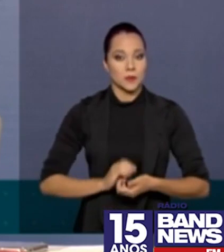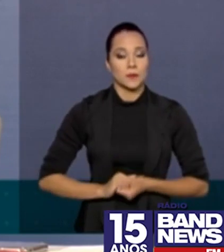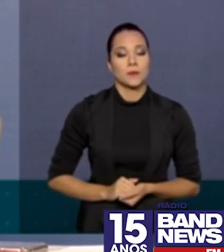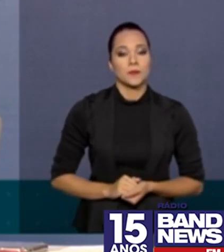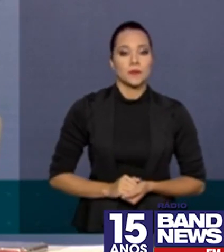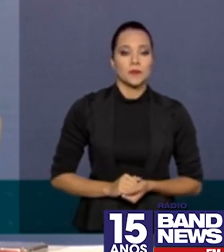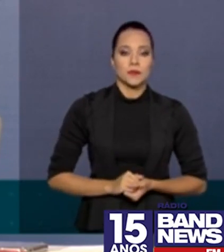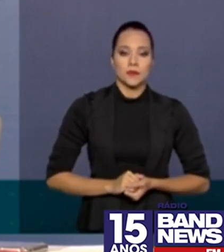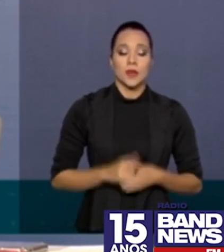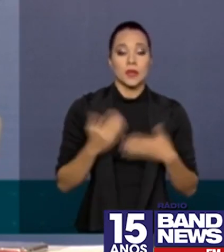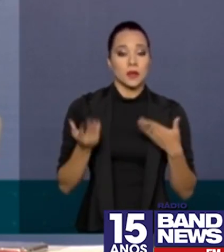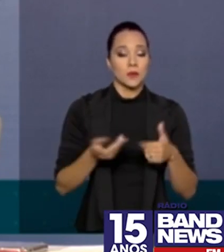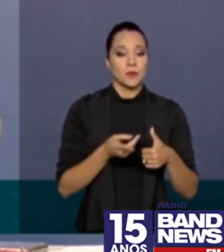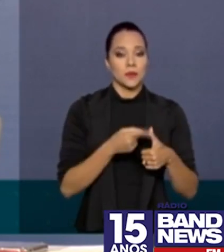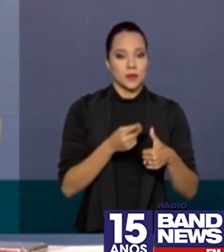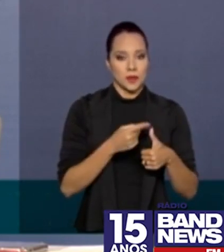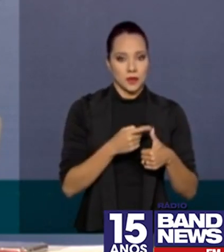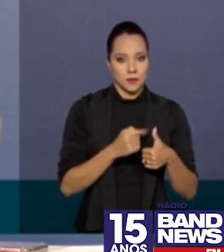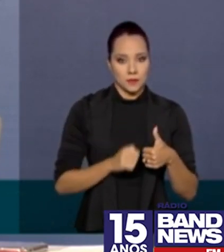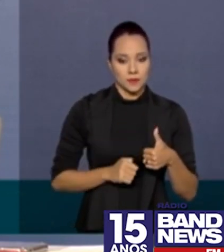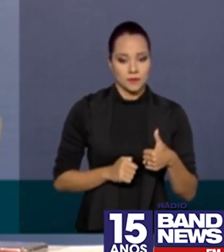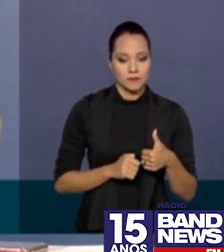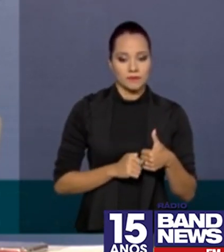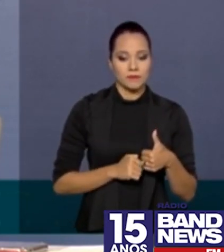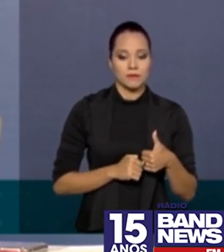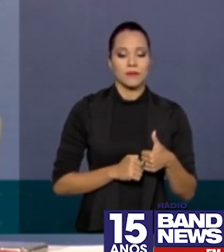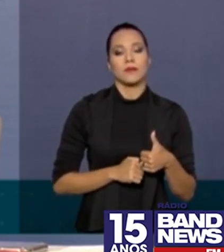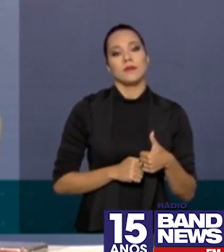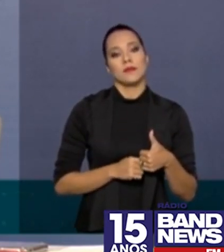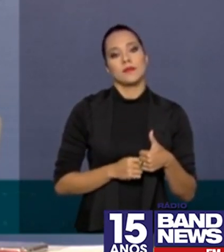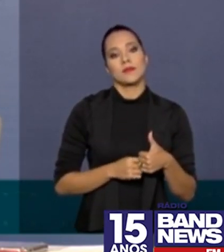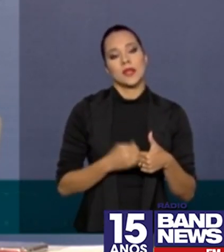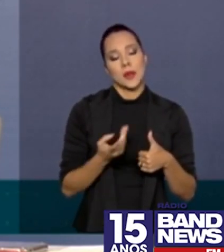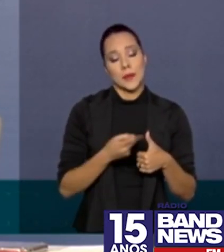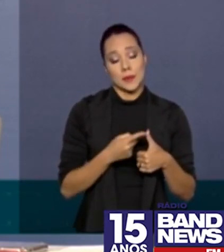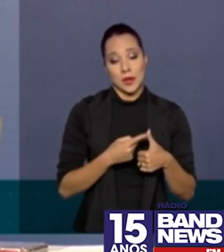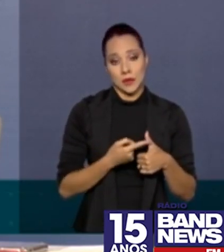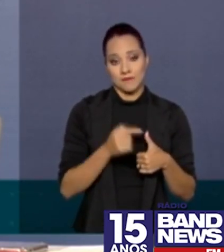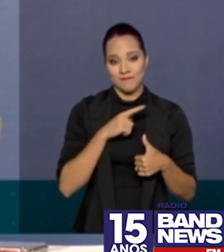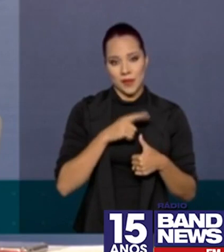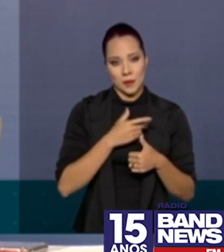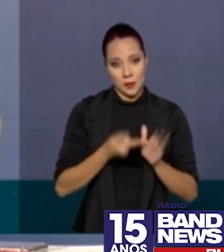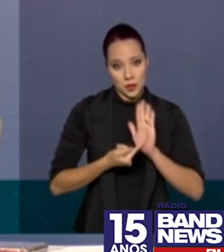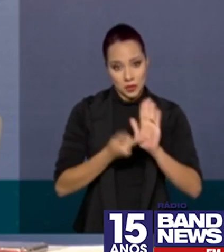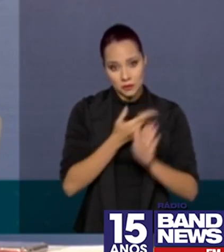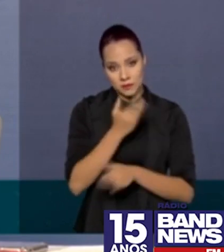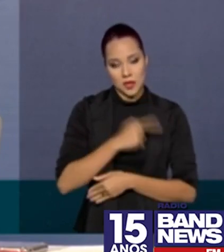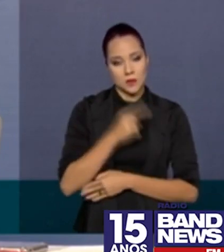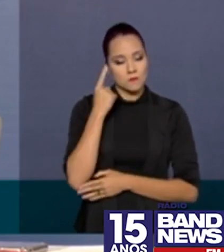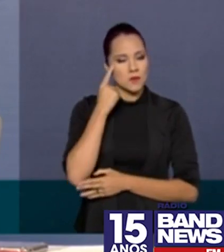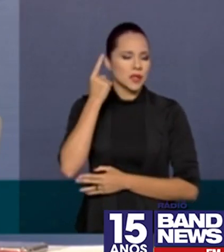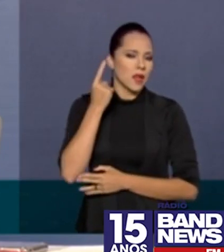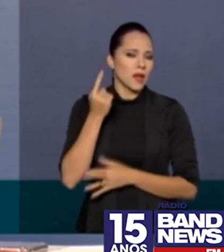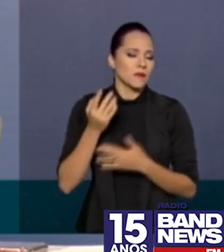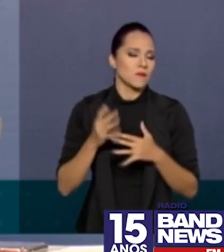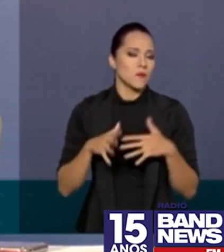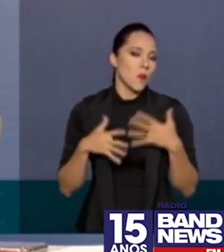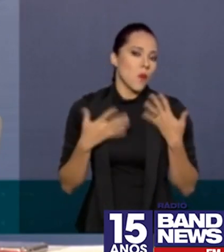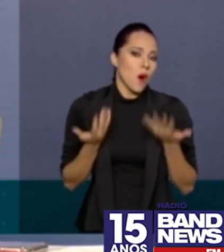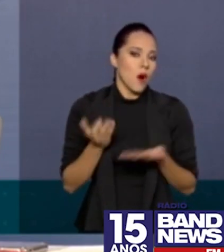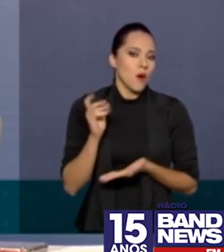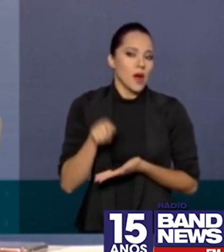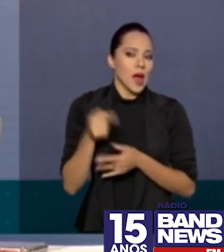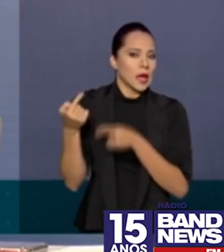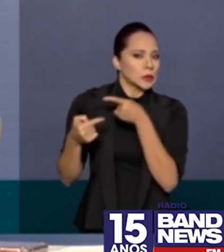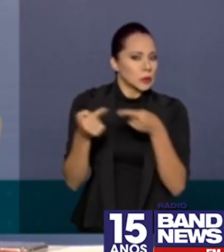Então, o primeiro, eu trouxe aqui para vocês uma ideia de quais são as